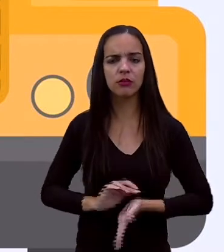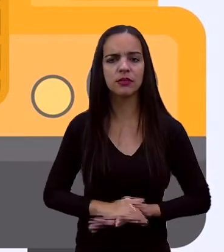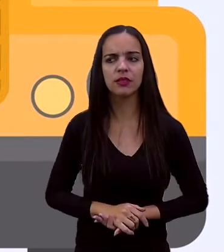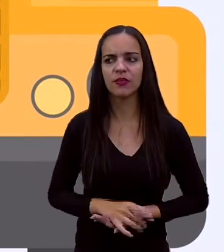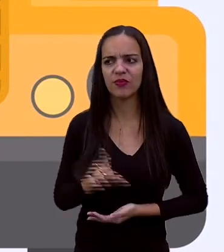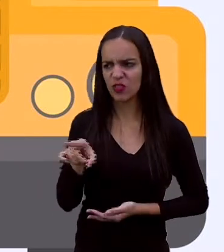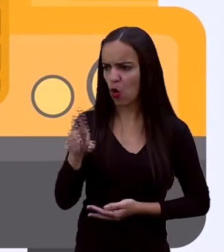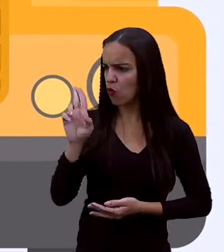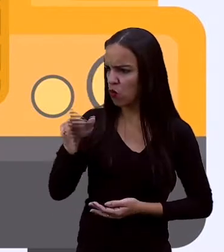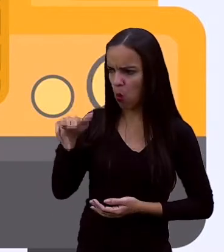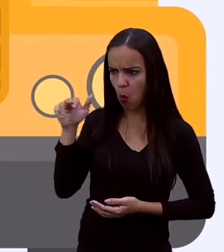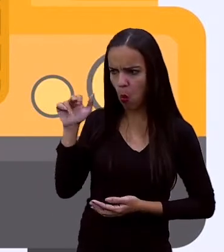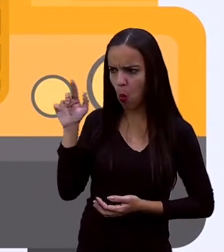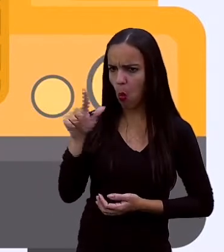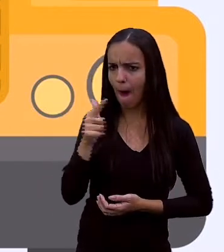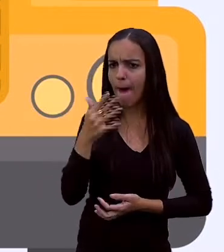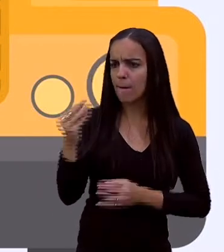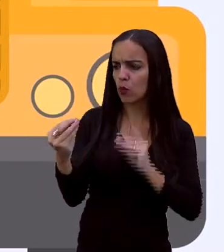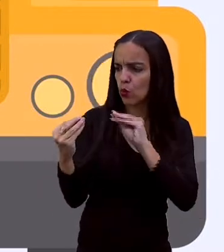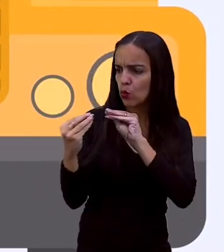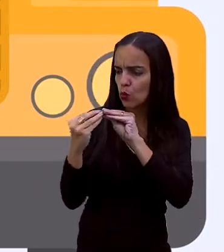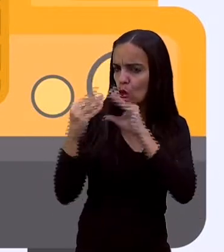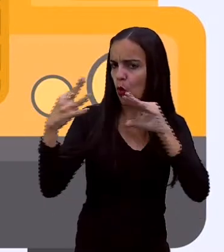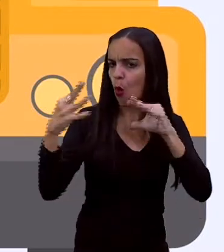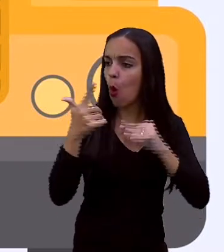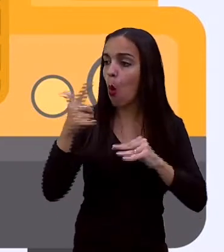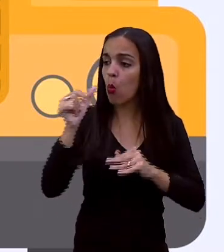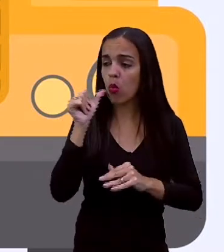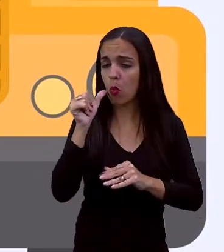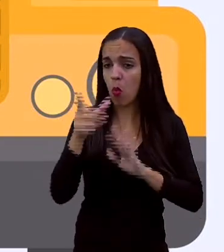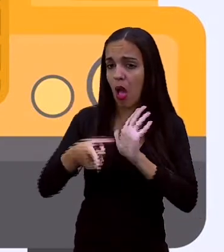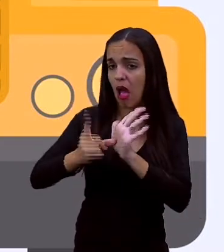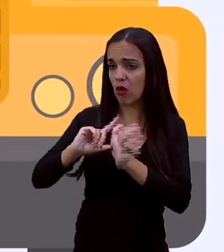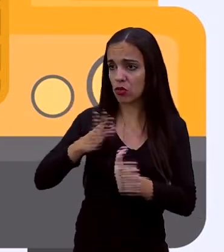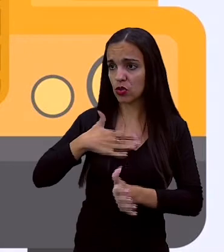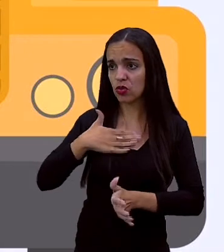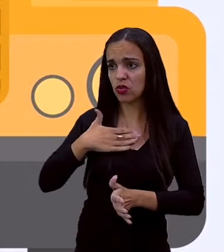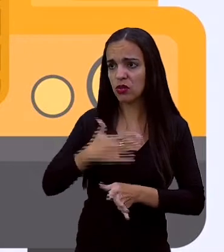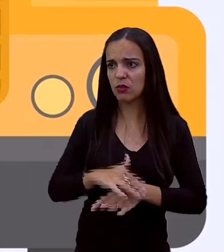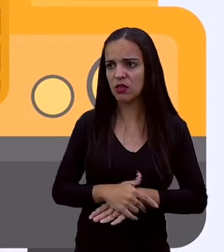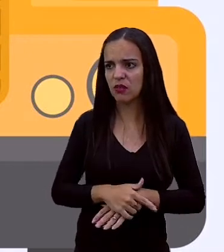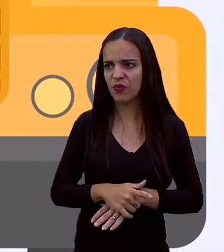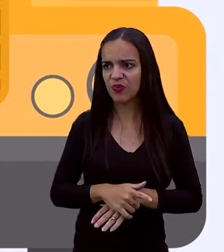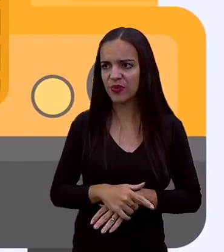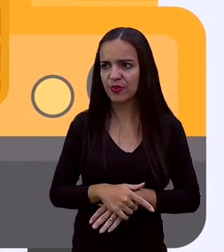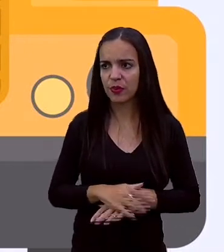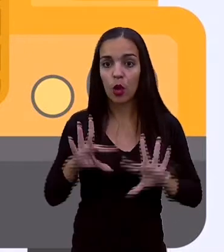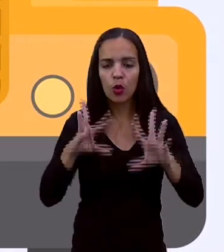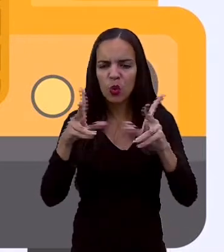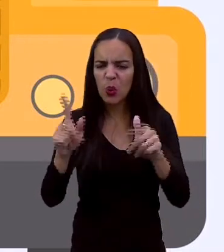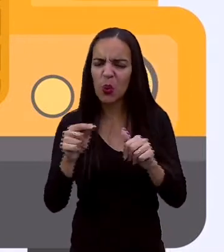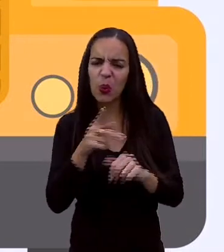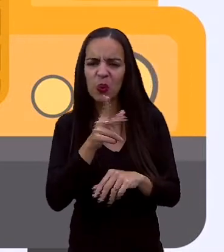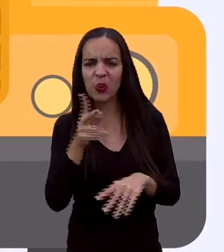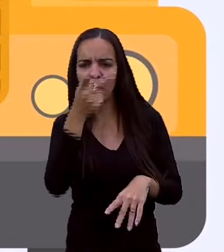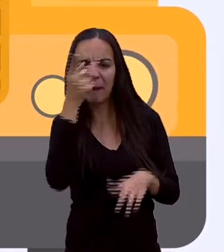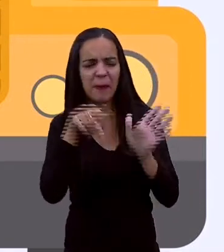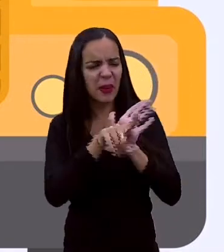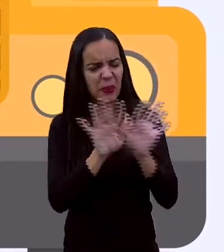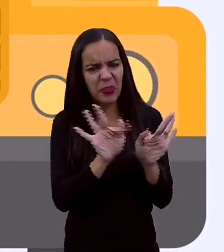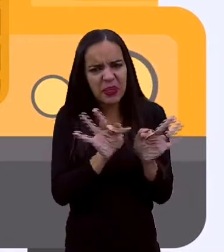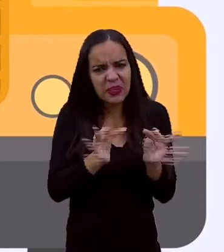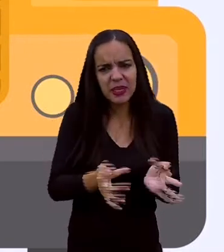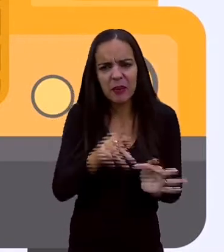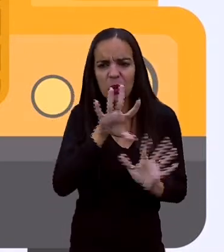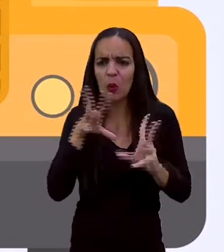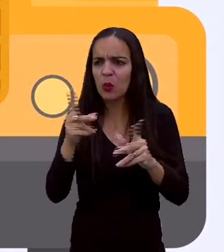Você nunca beijou uma mulher antes de me beijar? Ah, gente. Mas ele foi simples, né? Como todo homem é muito simples. Ao dizer